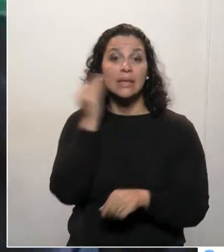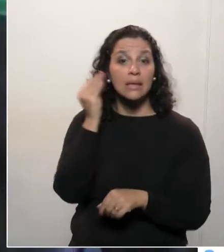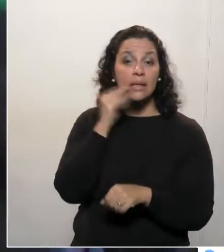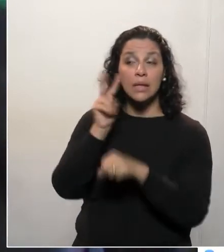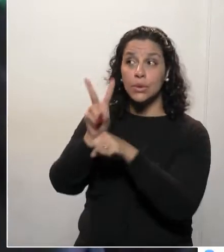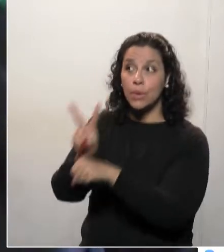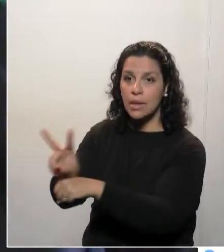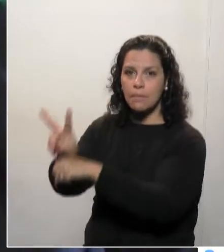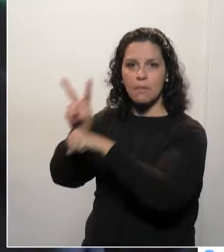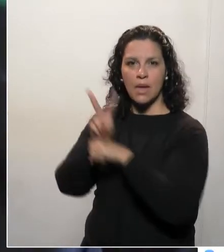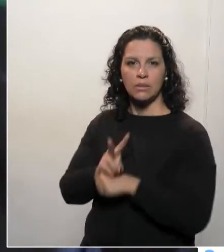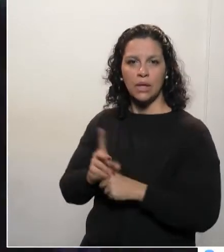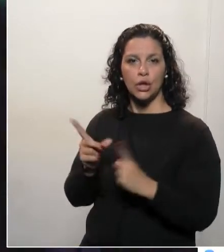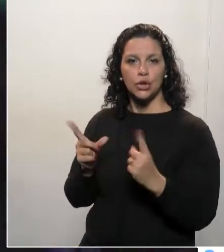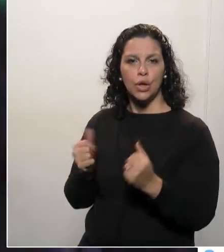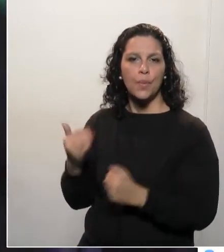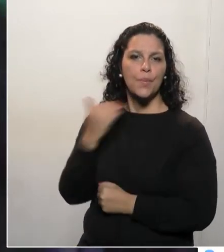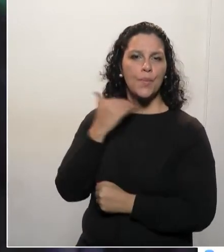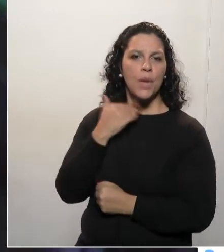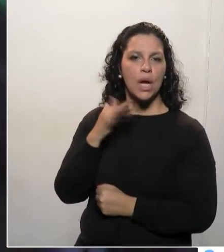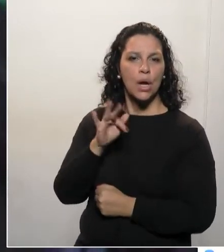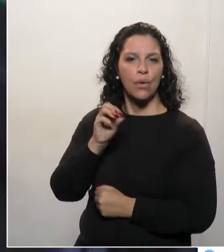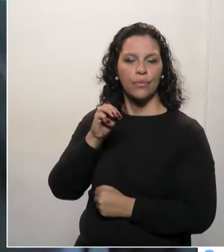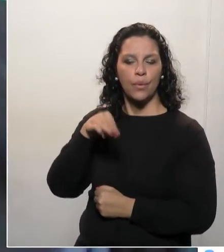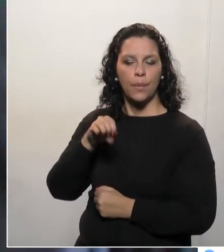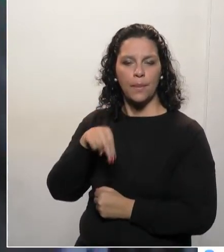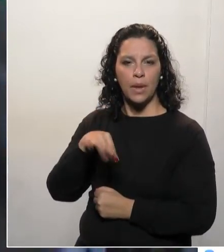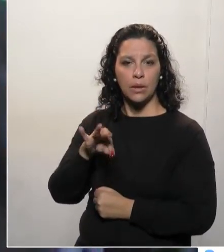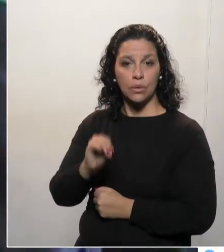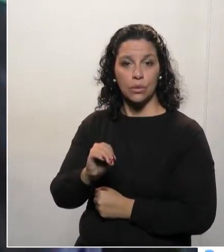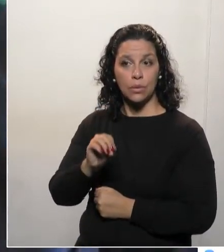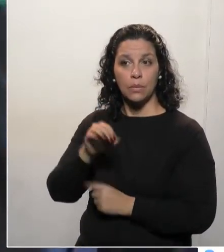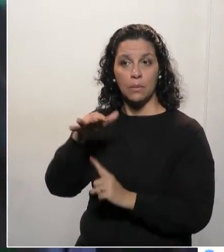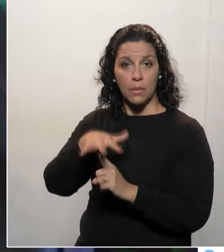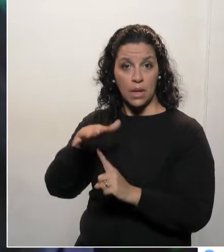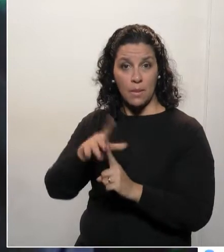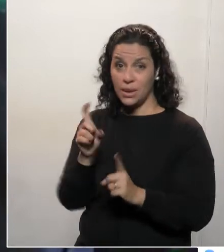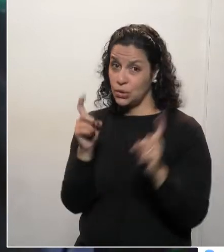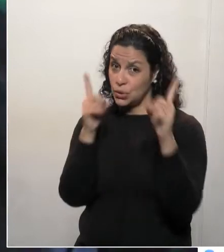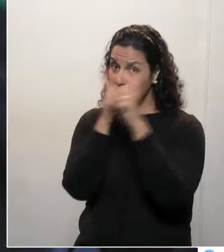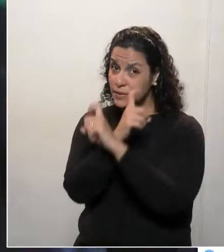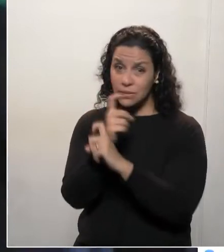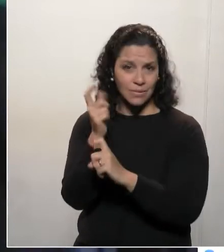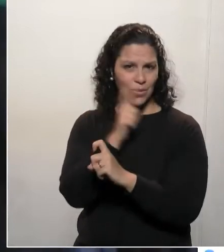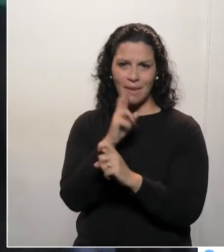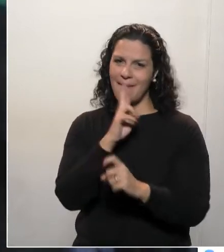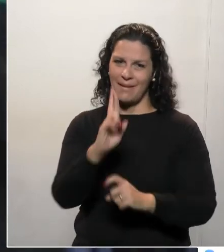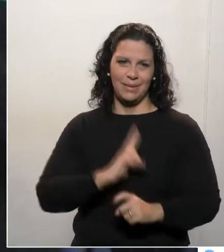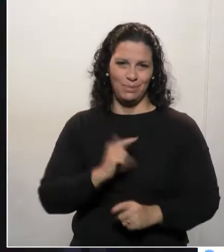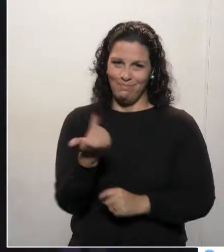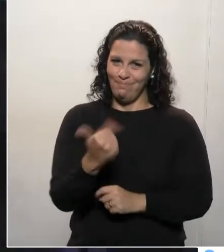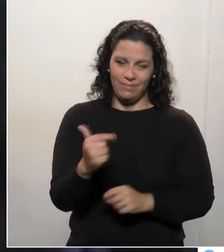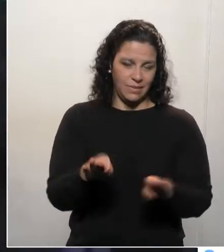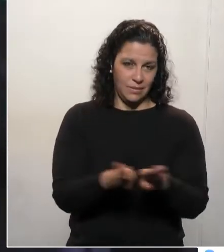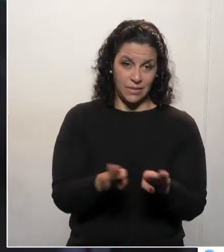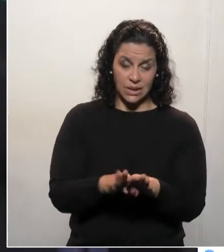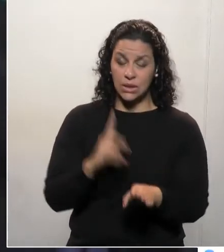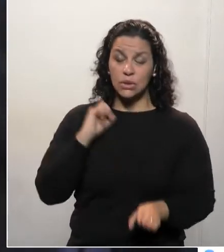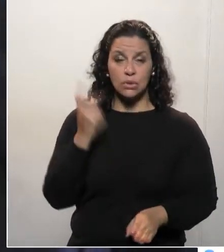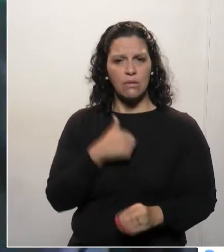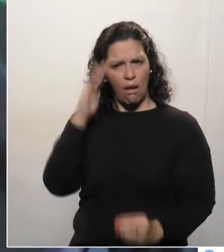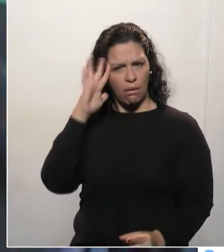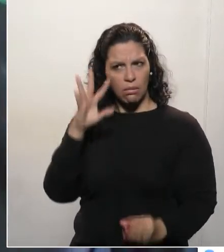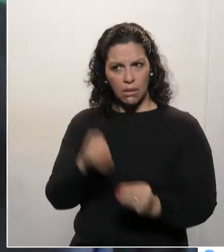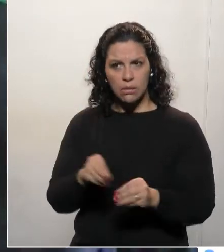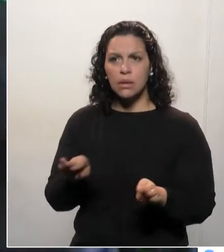ao Fomento Paraná e está encontrando certa dificuldade, não está tendo resposta. Entendemos, né?